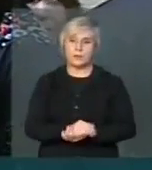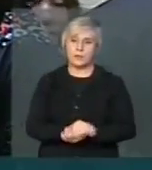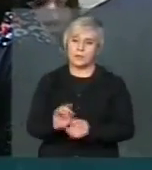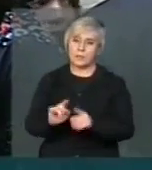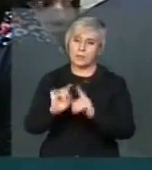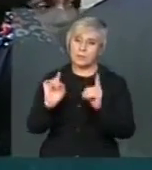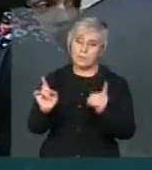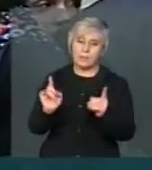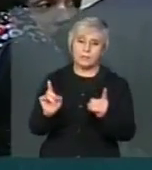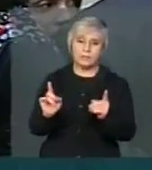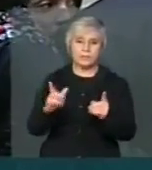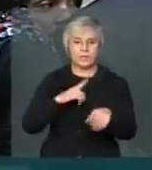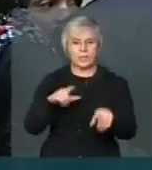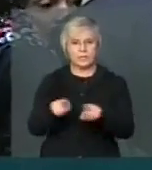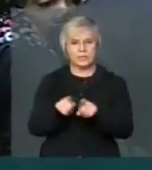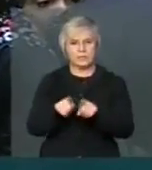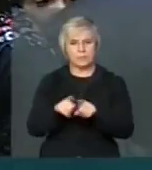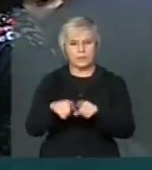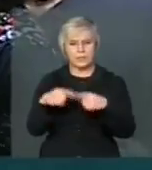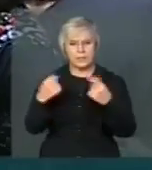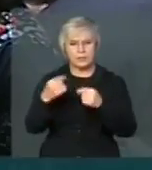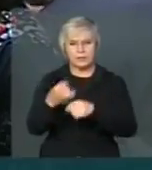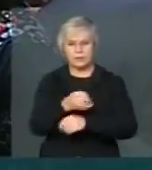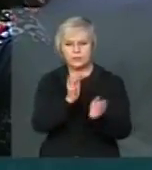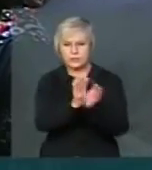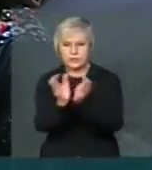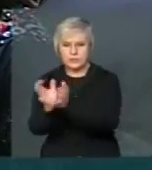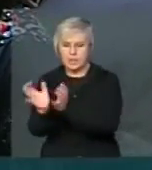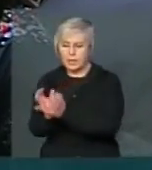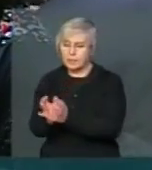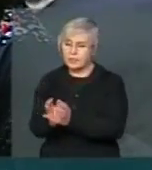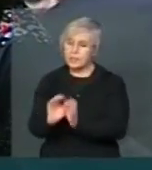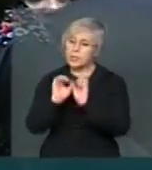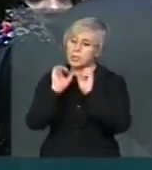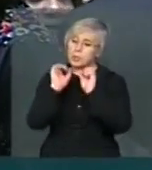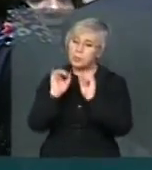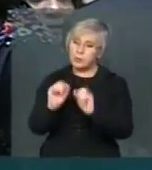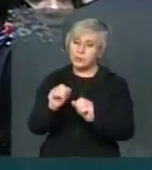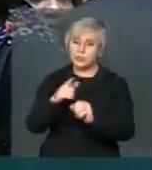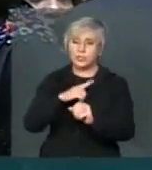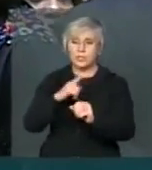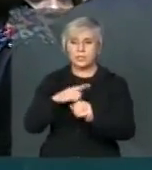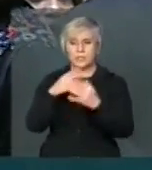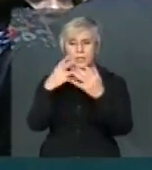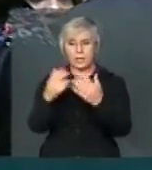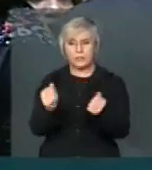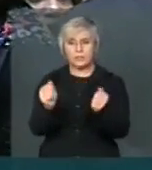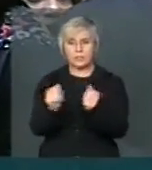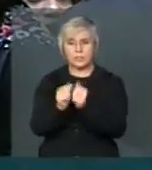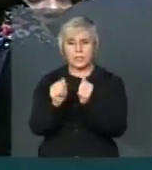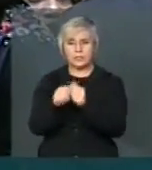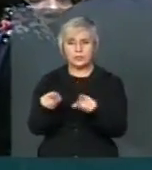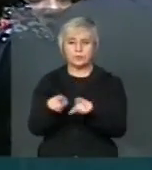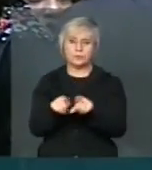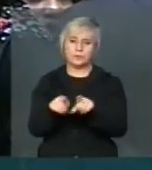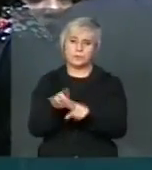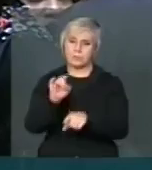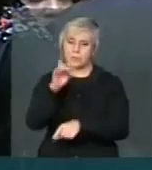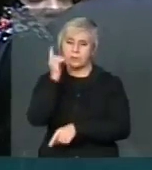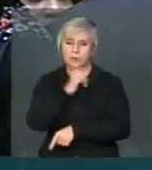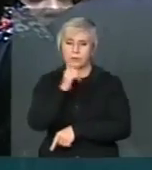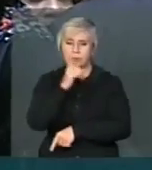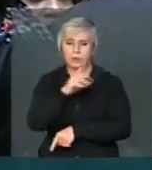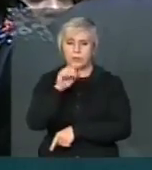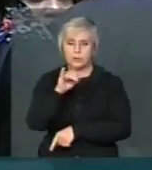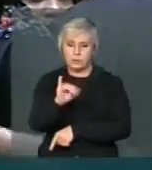que existe uma demanda reprimida de várias categorias que deveriam ser consideradas como um todo e isso só seria possível numa